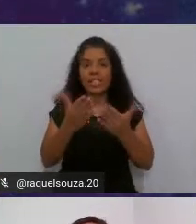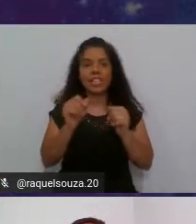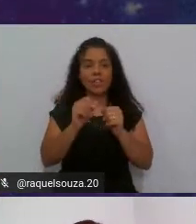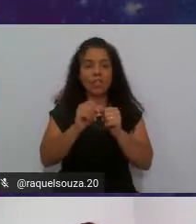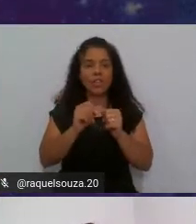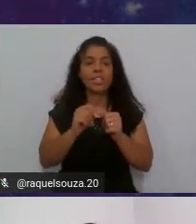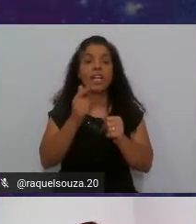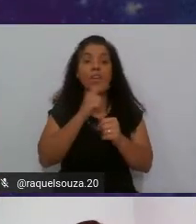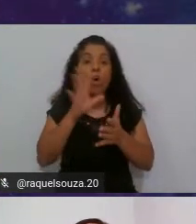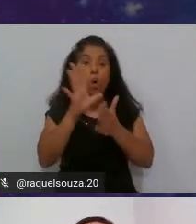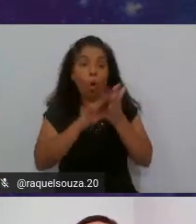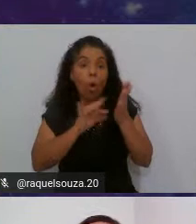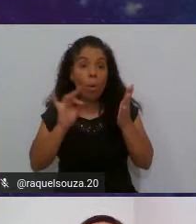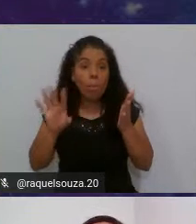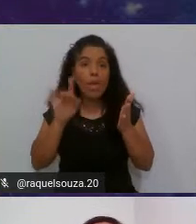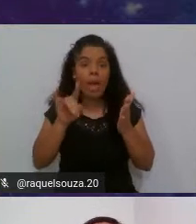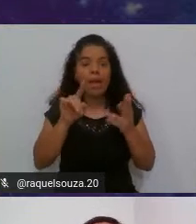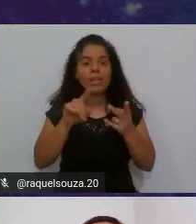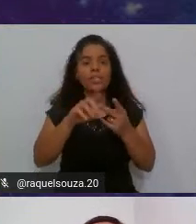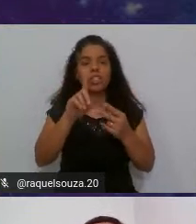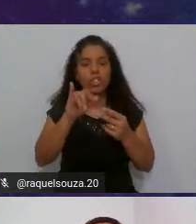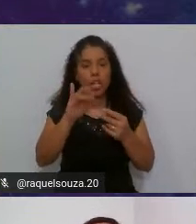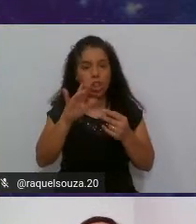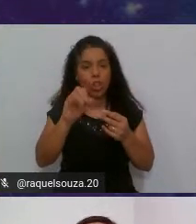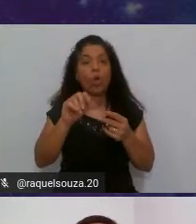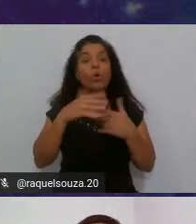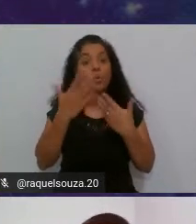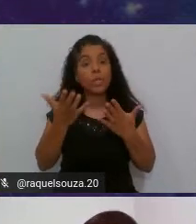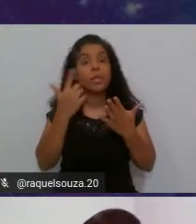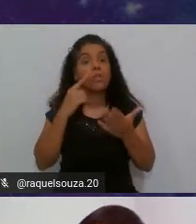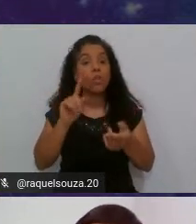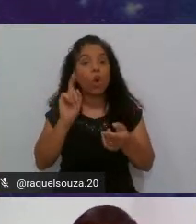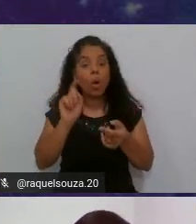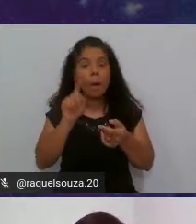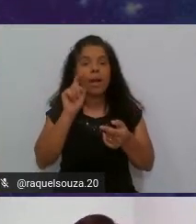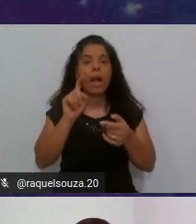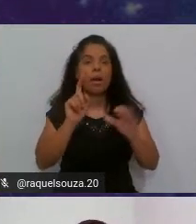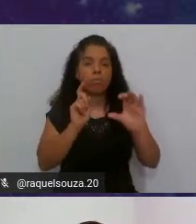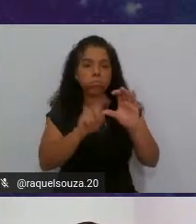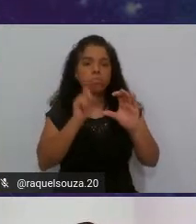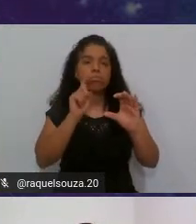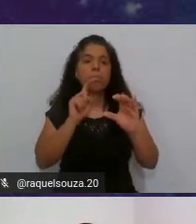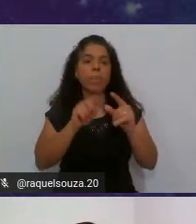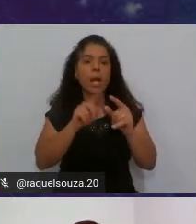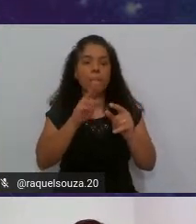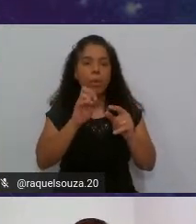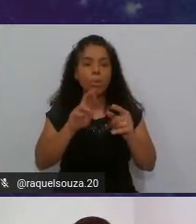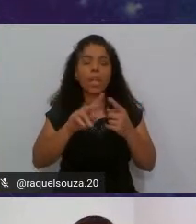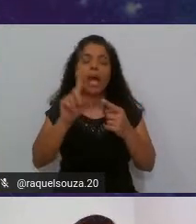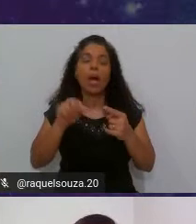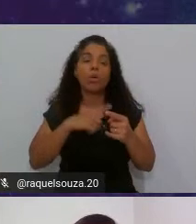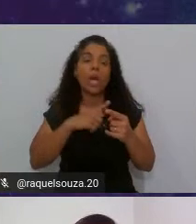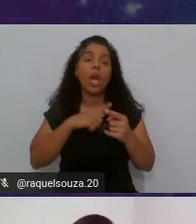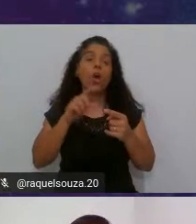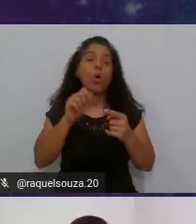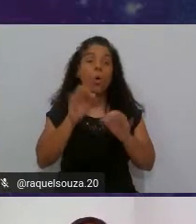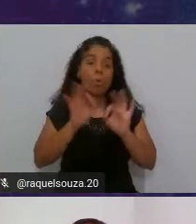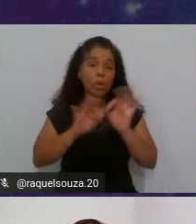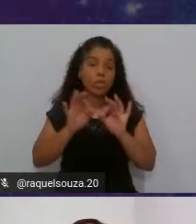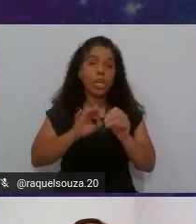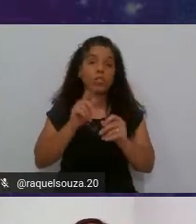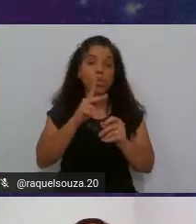fazer vou copiar esse diretório e marcar o checkbox para buildar o projeto eu dou um apply e um ok